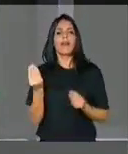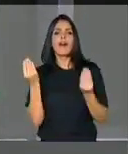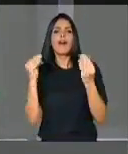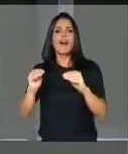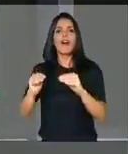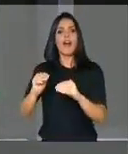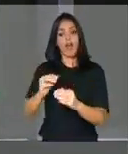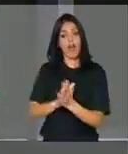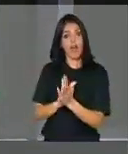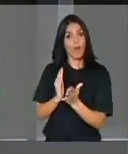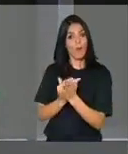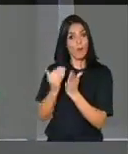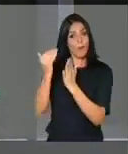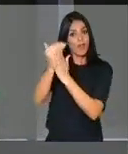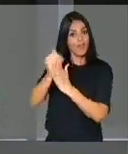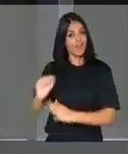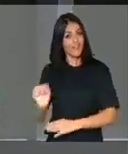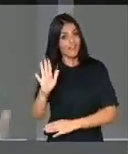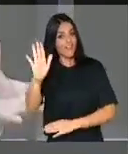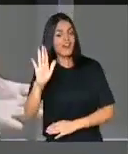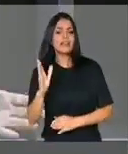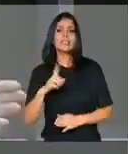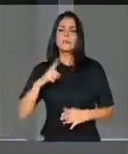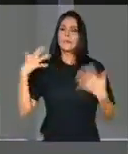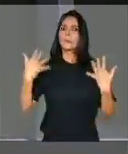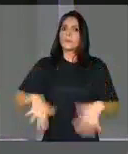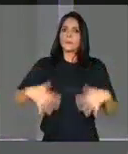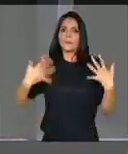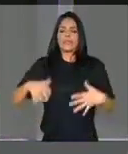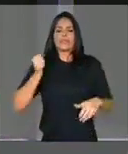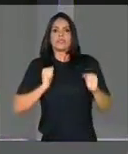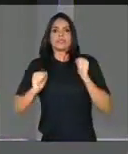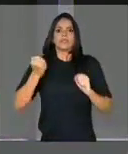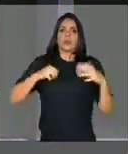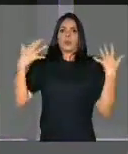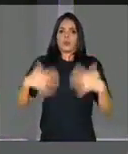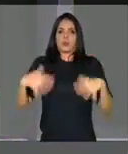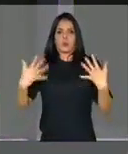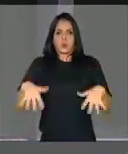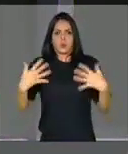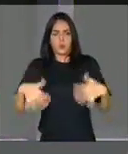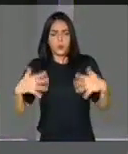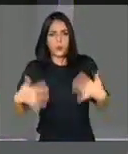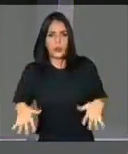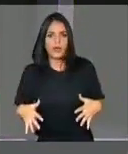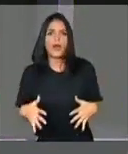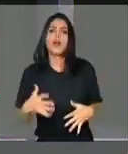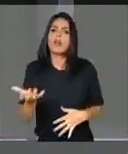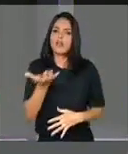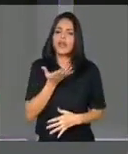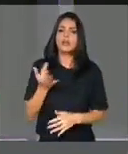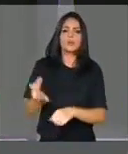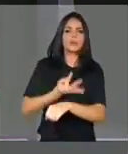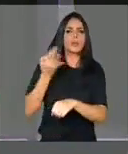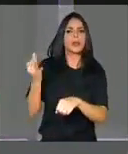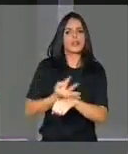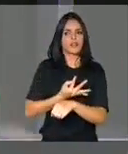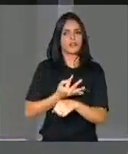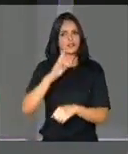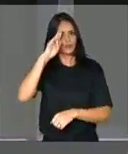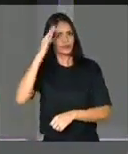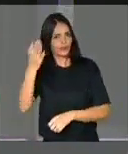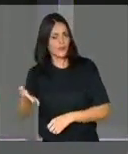o aumento, trouxe o desespero. Só para terminar, presidente, eu gostaria de tolerância de vossa excelência.